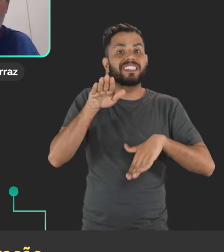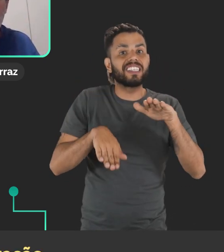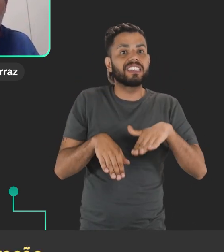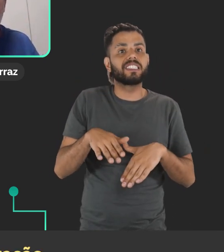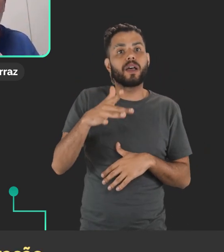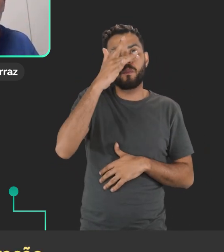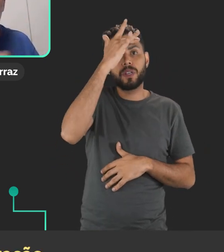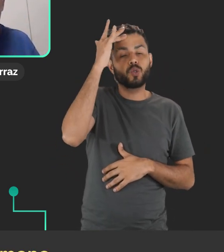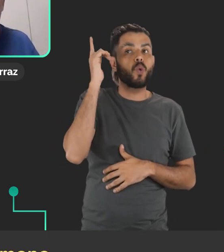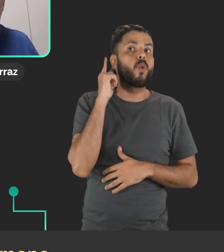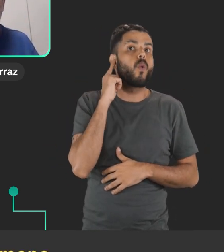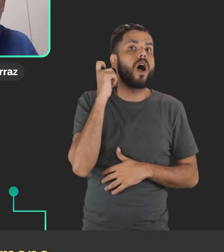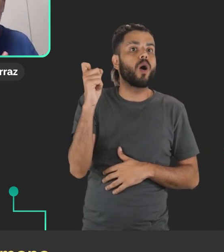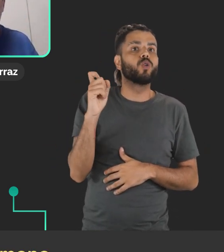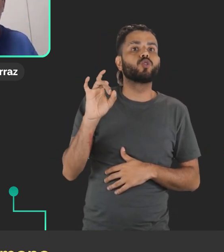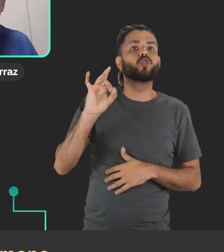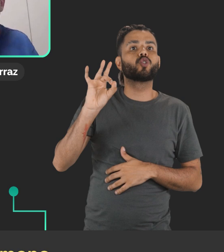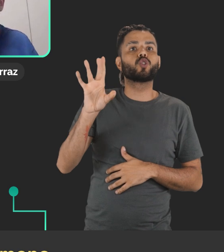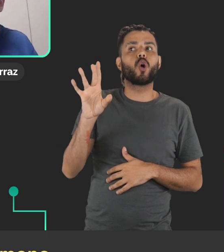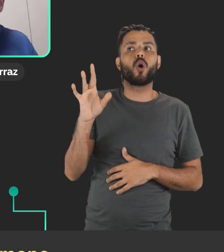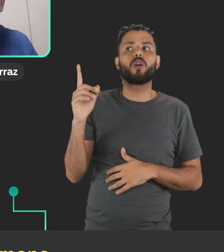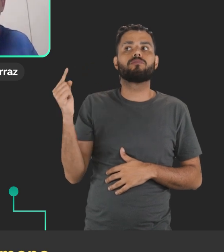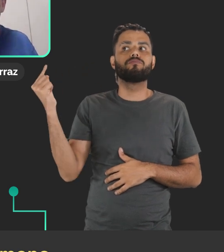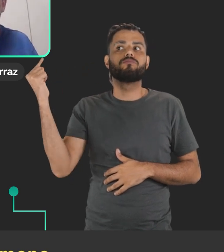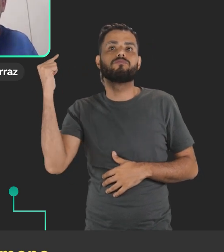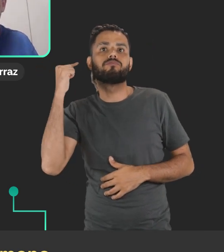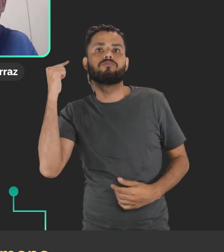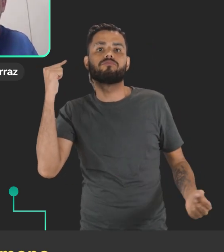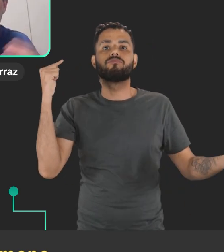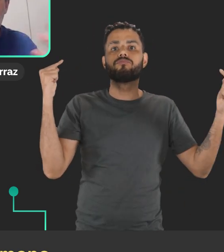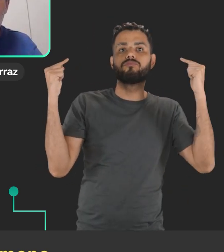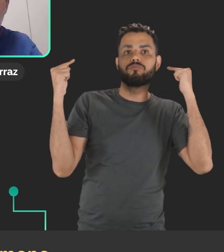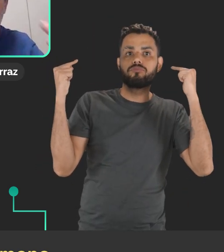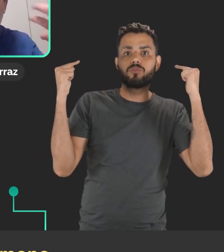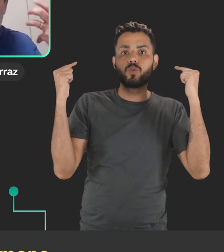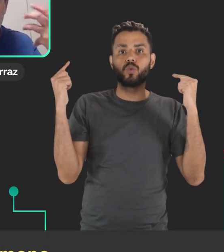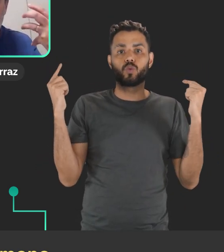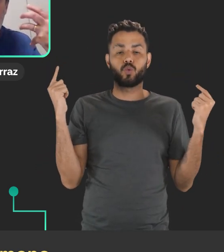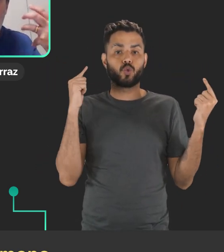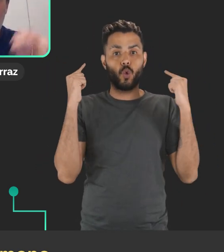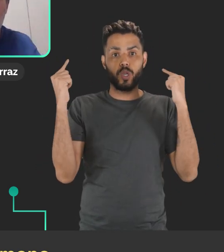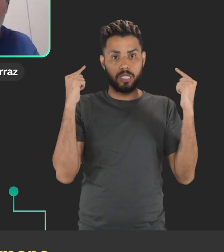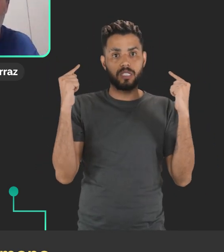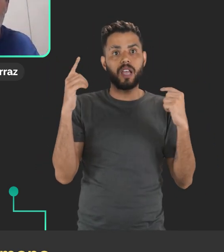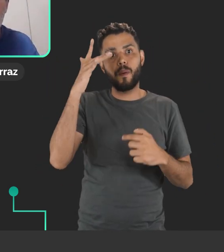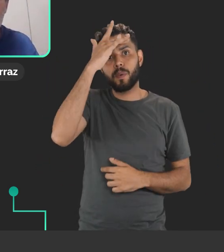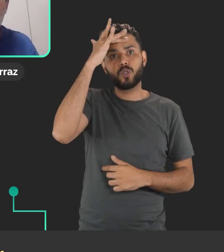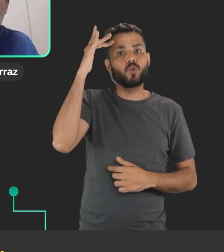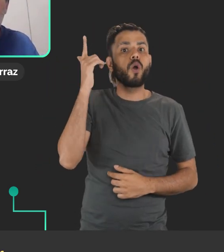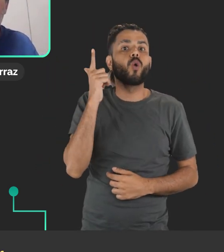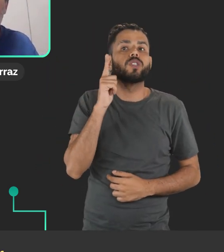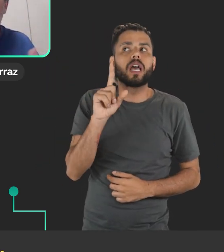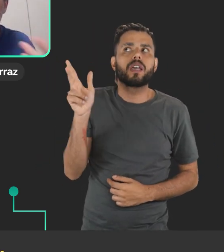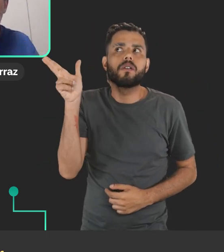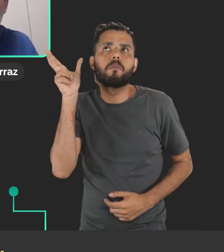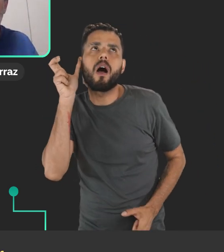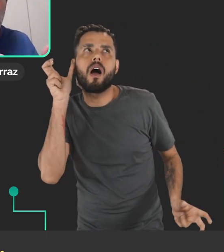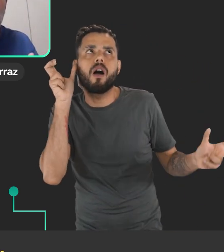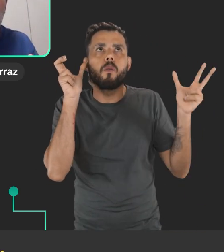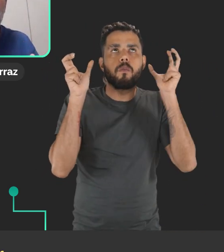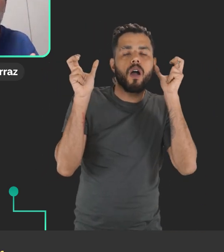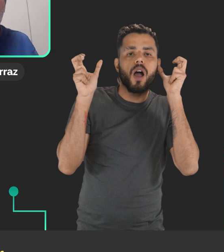configuração que o usuário também possa colocar esse áudio em mono, né, para que ele saia nos dois fones e que o